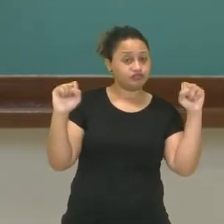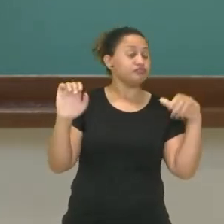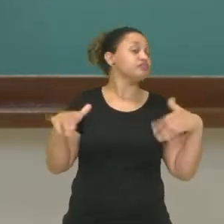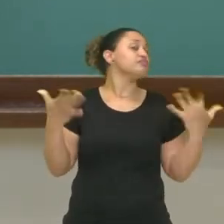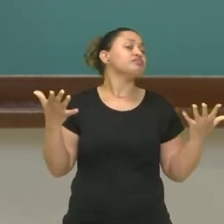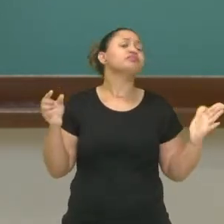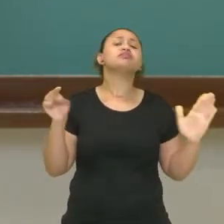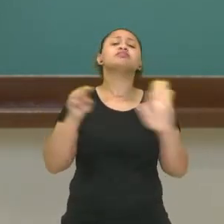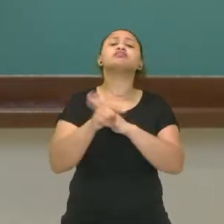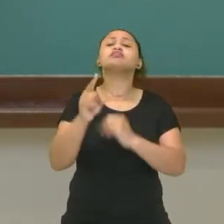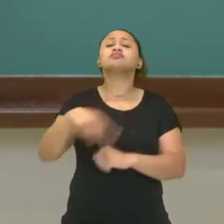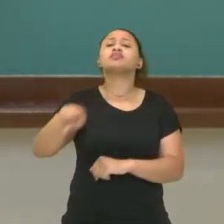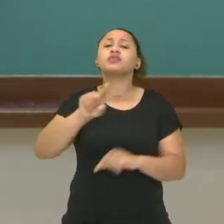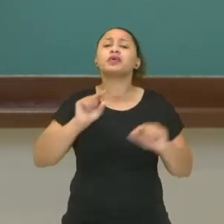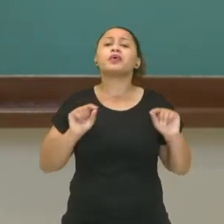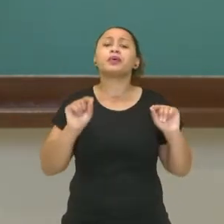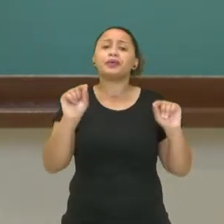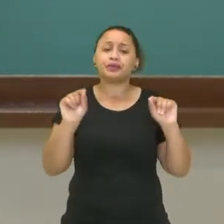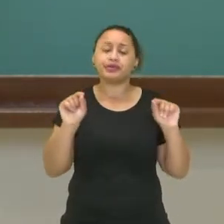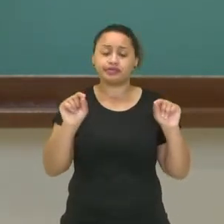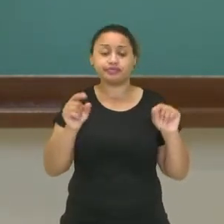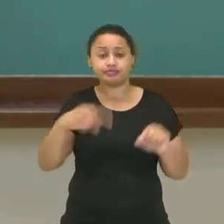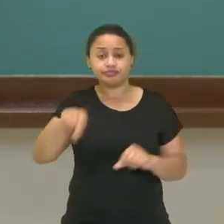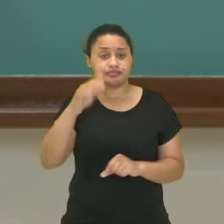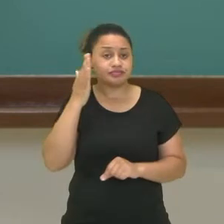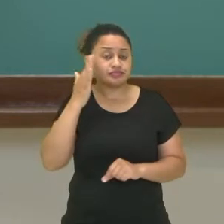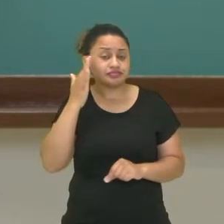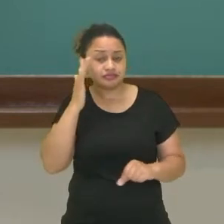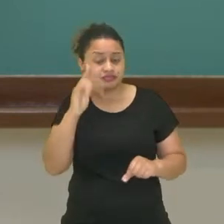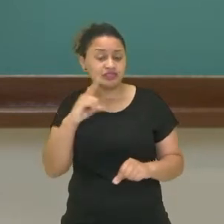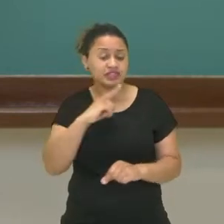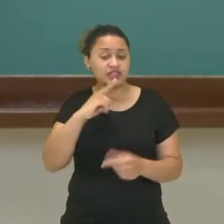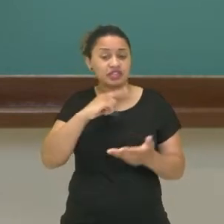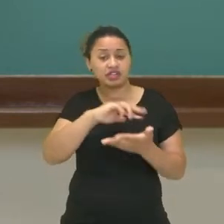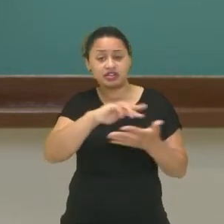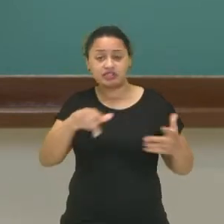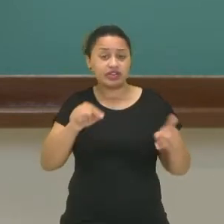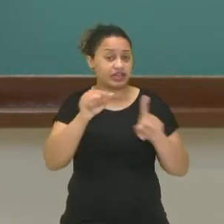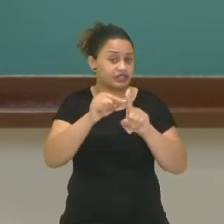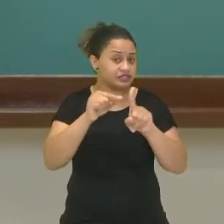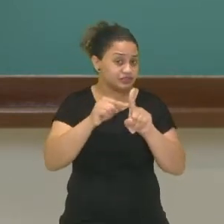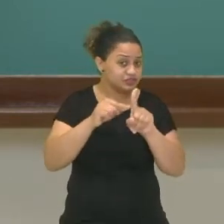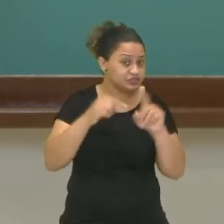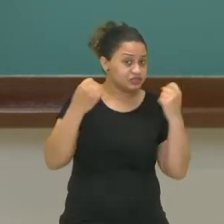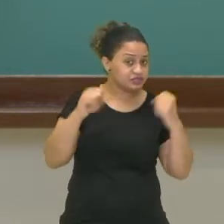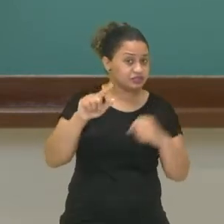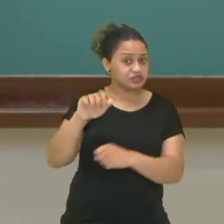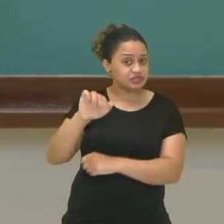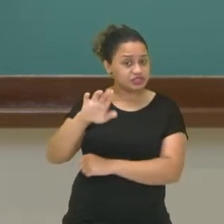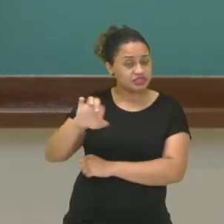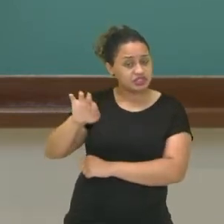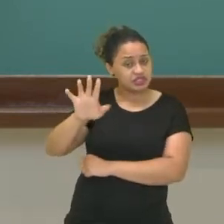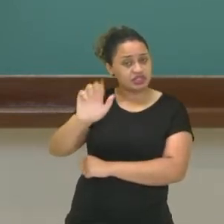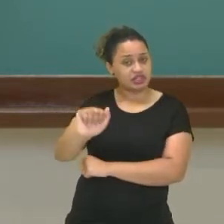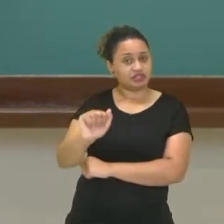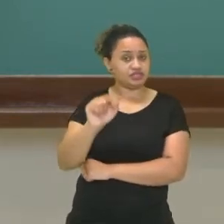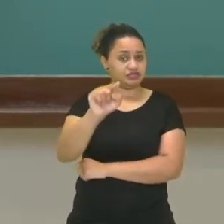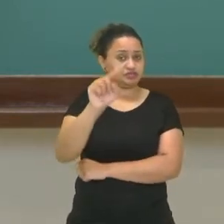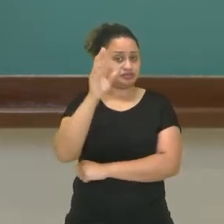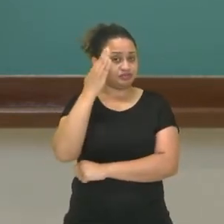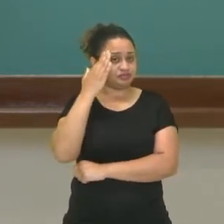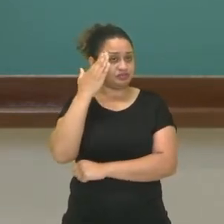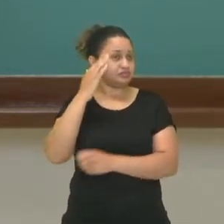eu pergunto para vocês agora, você sabia que existem vários tipos de ginástica? E sabe